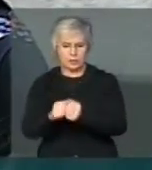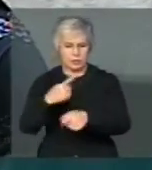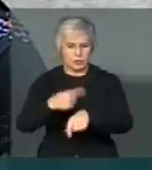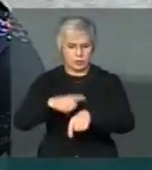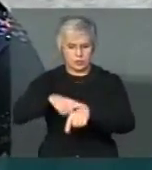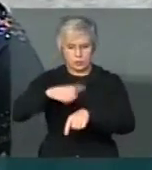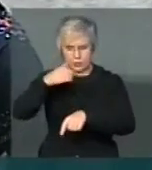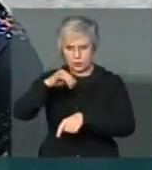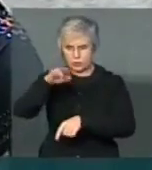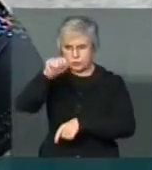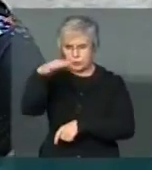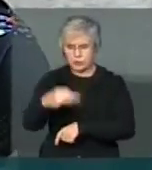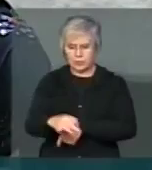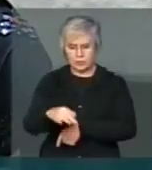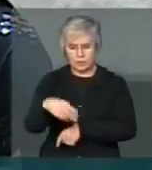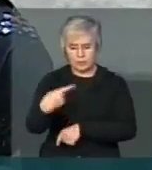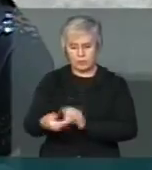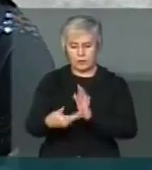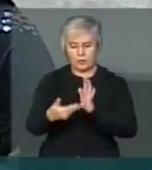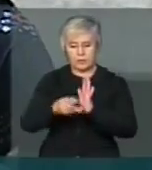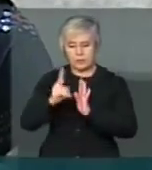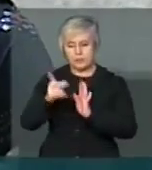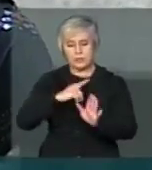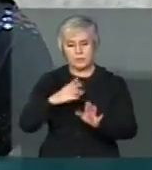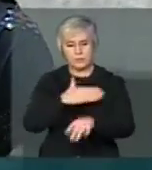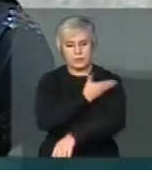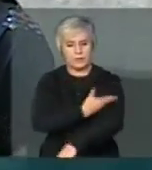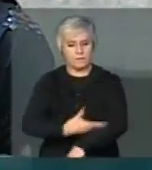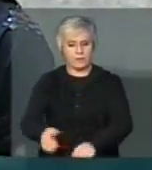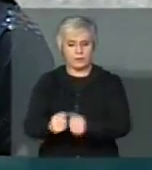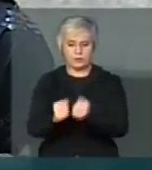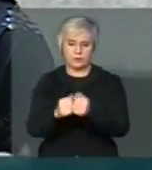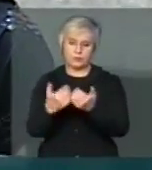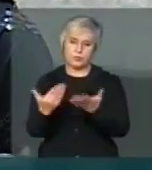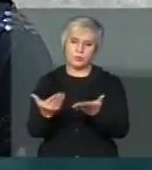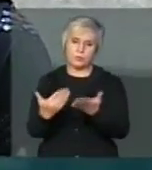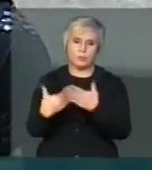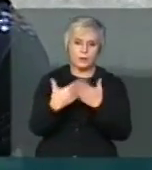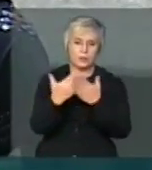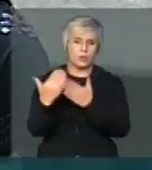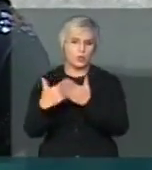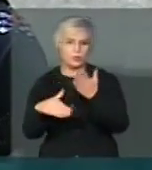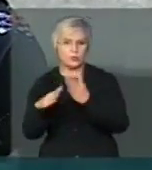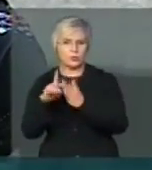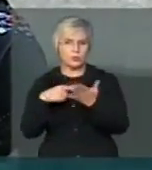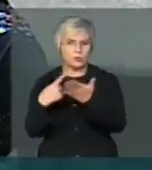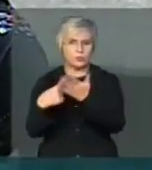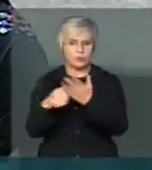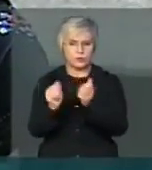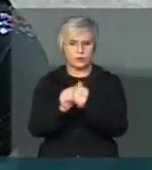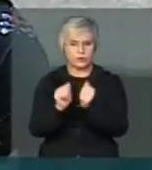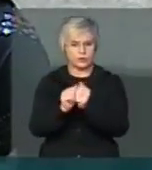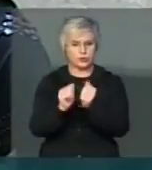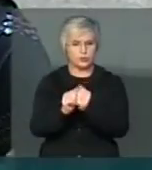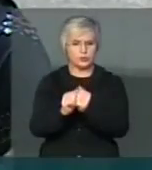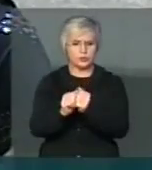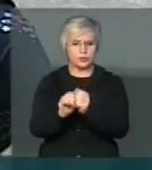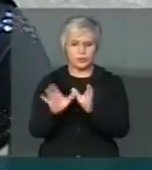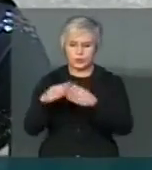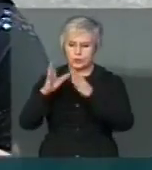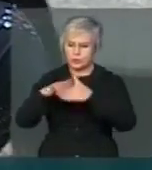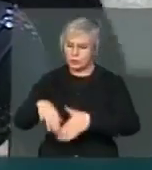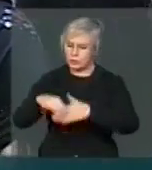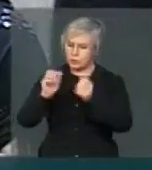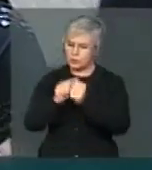marcada, sempre houve aqui na casa essa prática. Dias de tudo aquilo que é acordado dentro dos colégios de